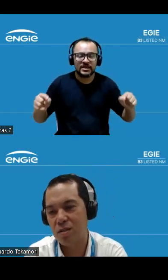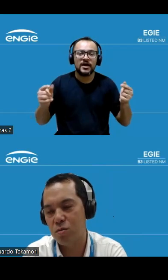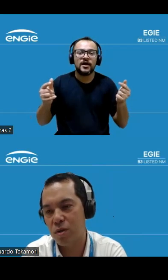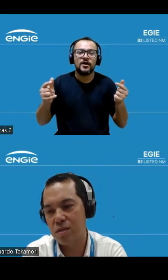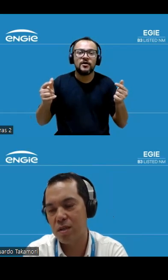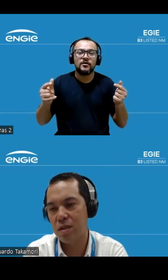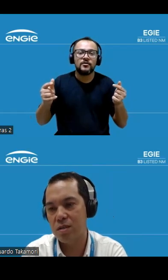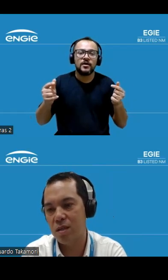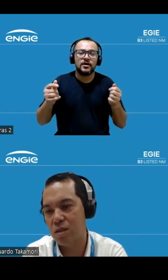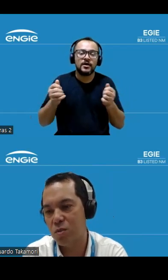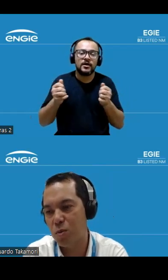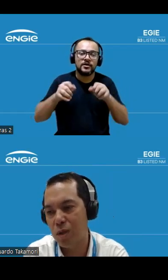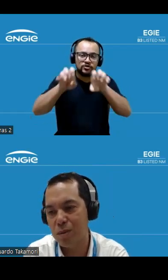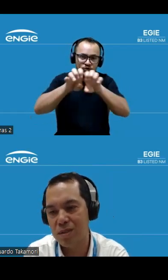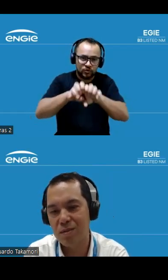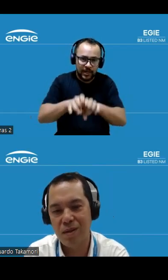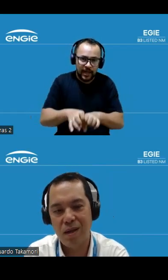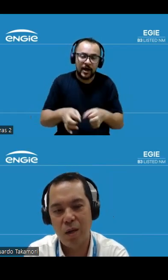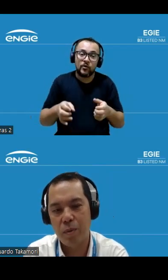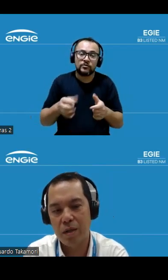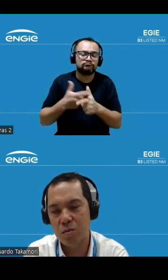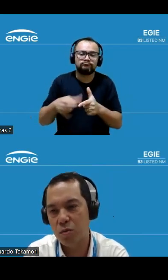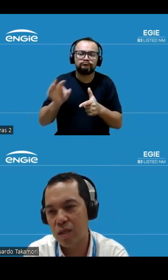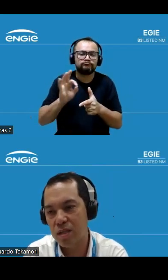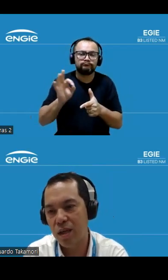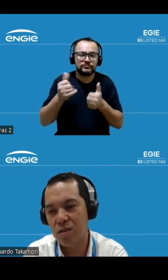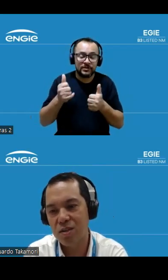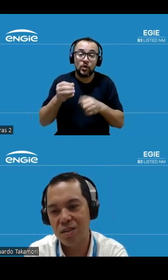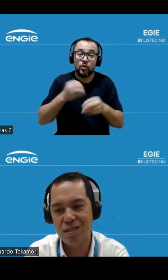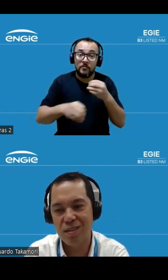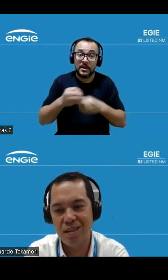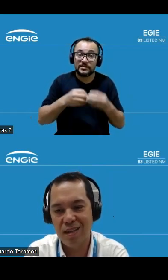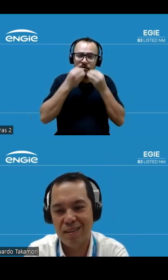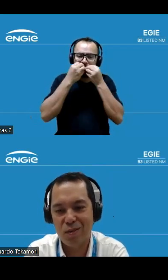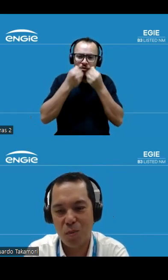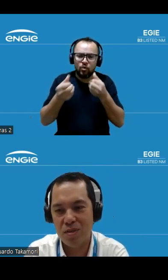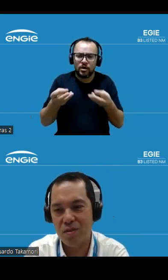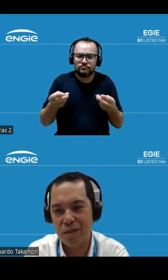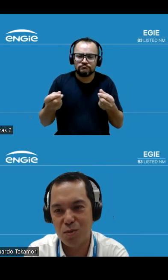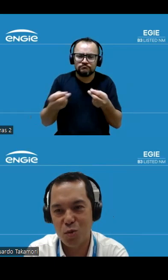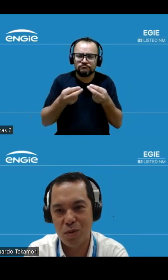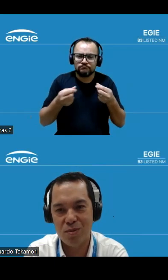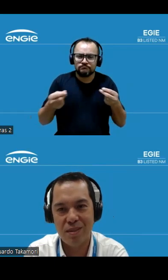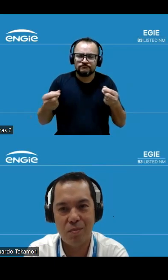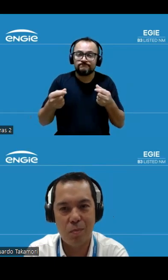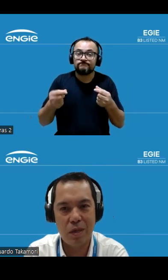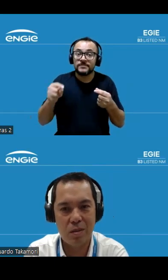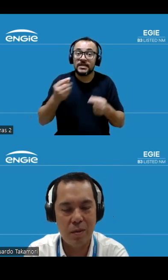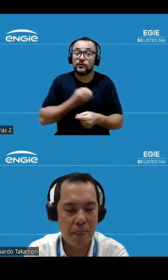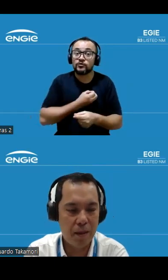conjunturais estruturais aqui sem grandes problemas é uma operação muito resiliente aqui que naturalmente se reflete nos números